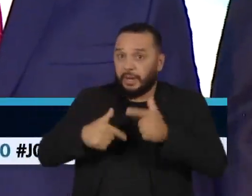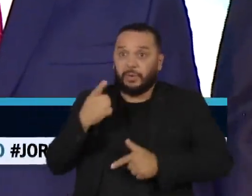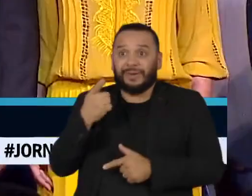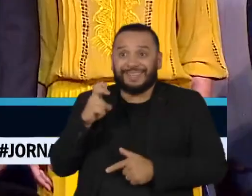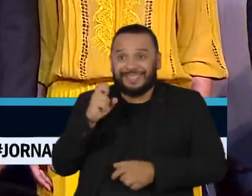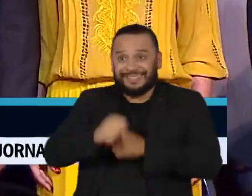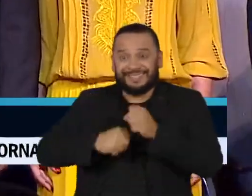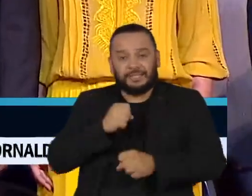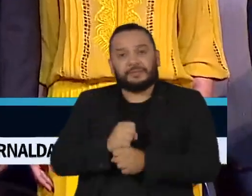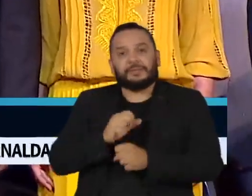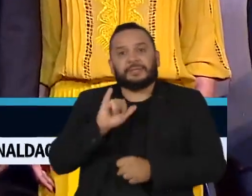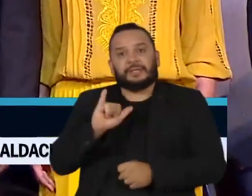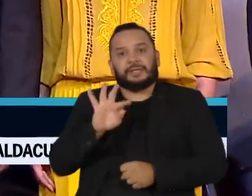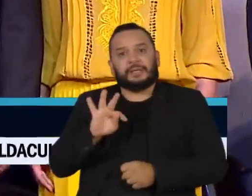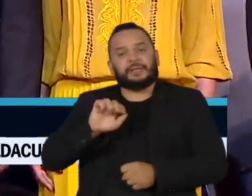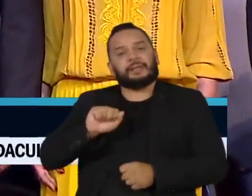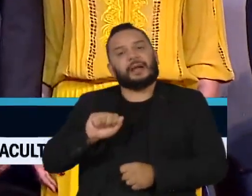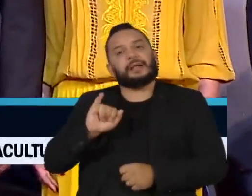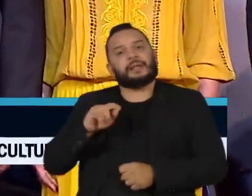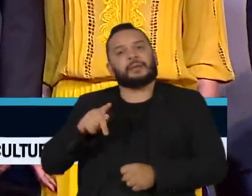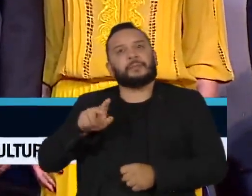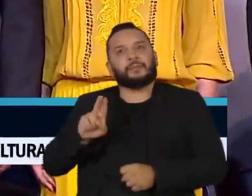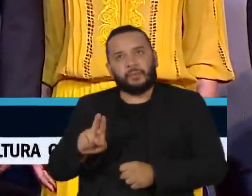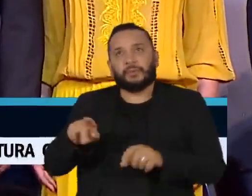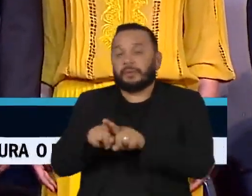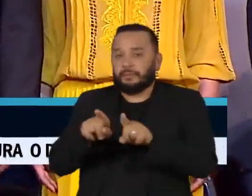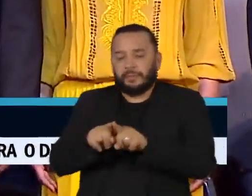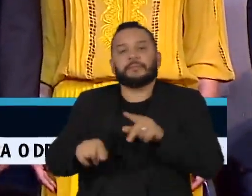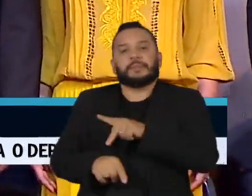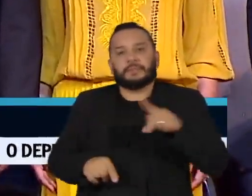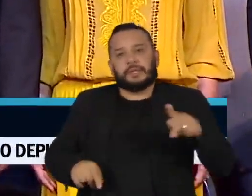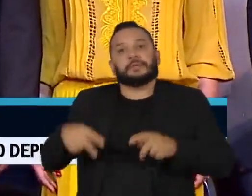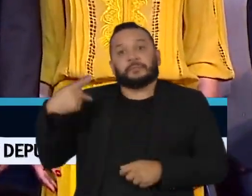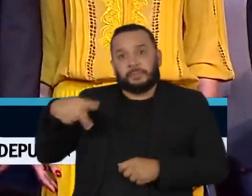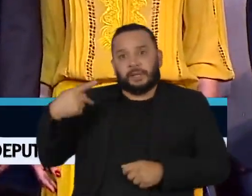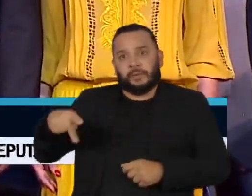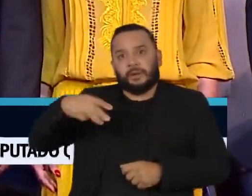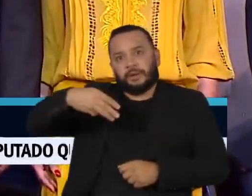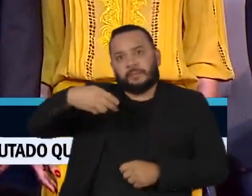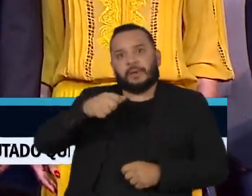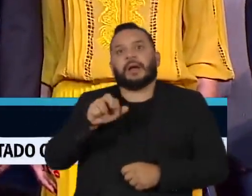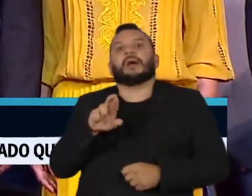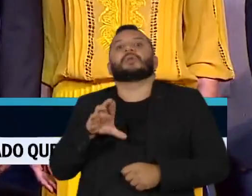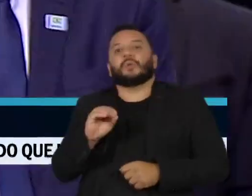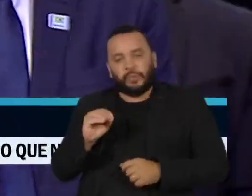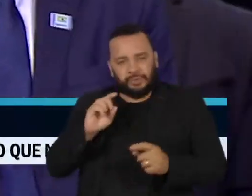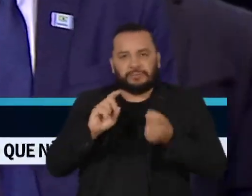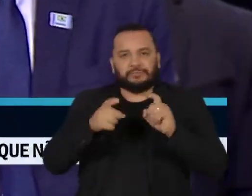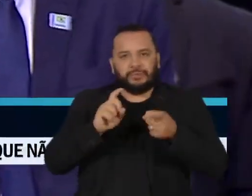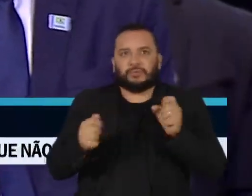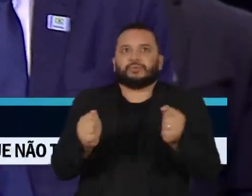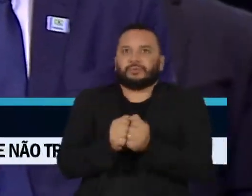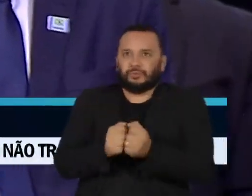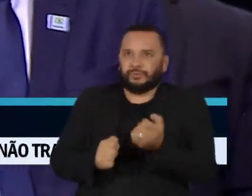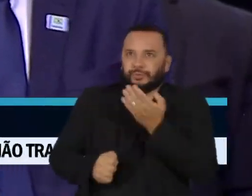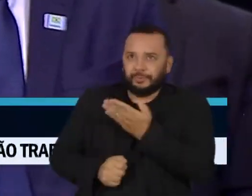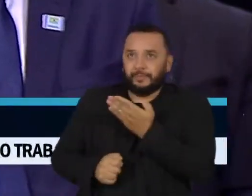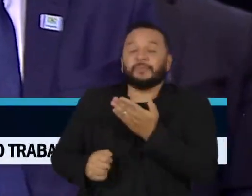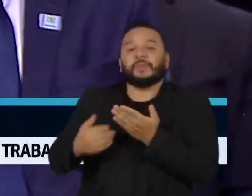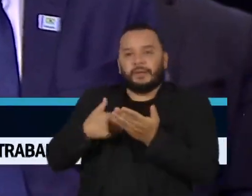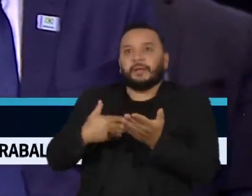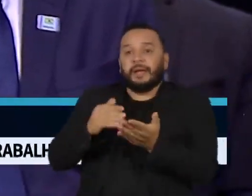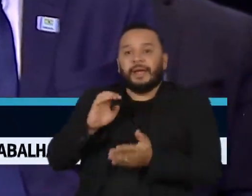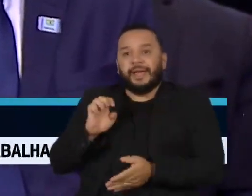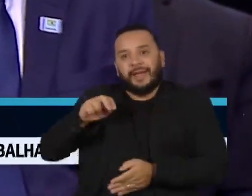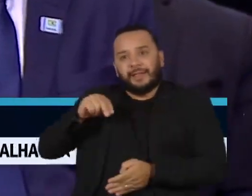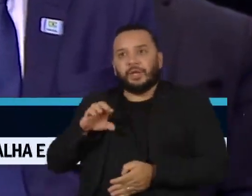em Itaipu, e o presidente do Paraguai, Mário Abdo Benítez, também participaram da cerimônia. Verri assume o comando